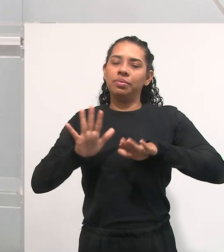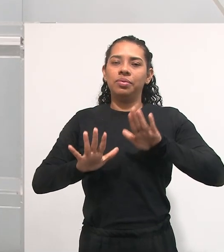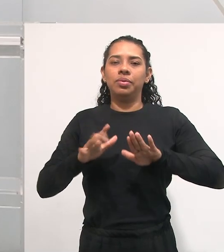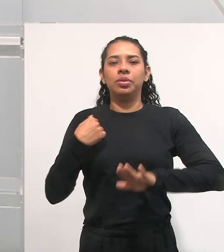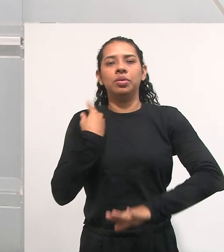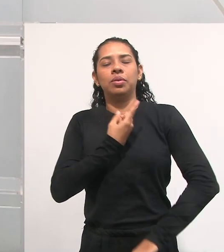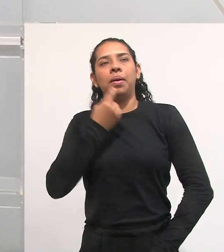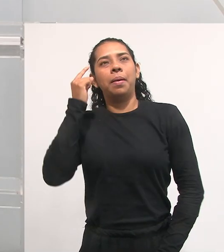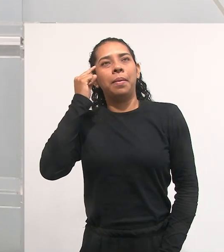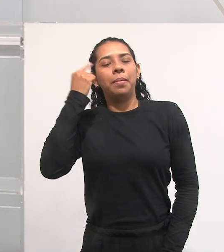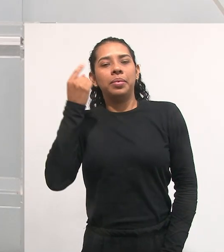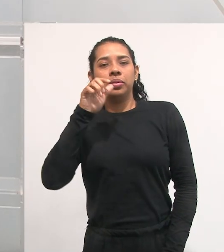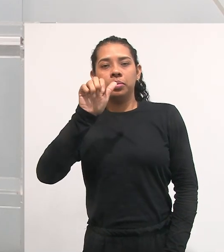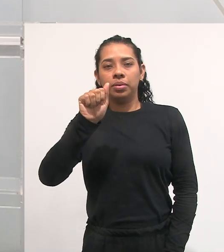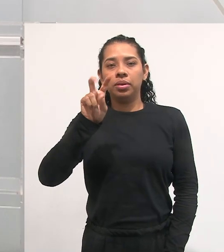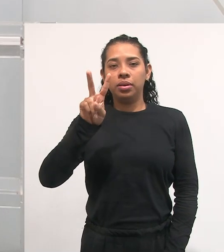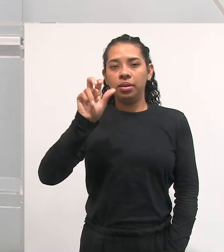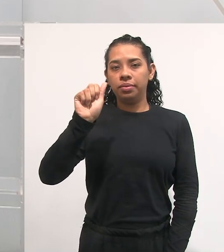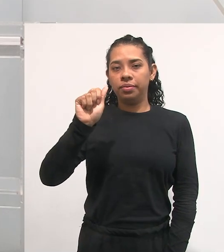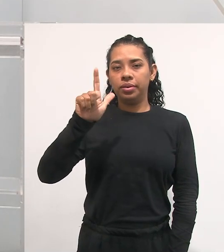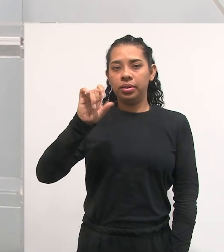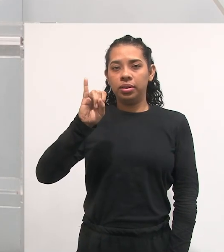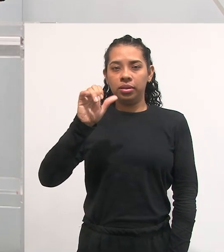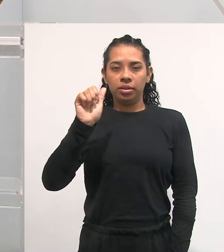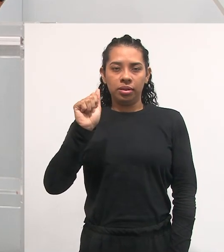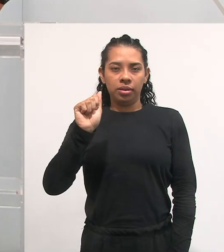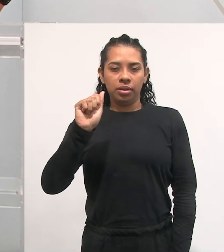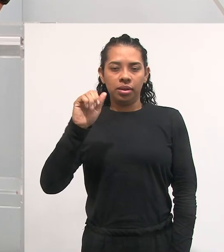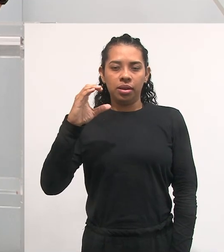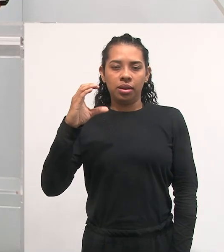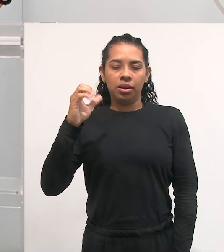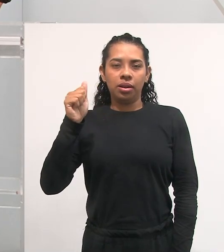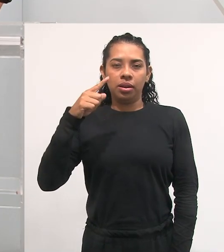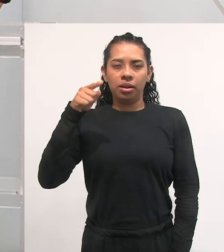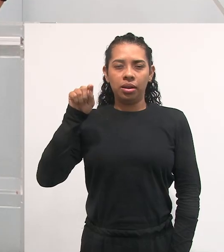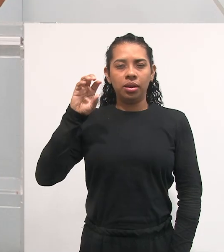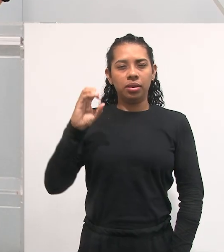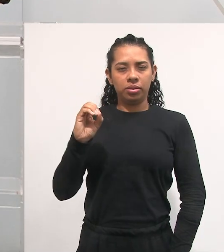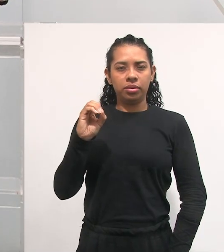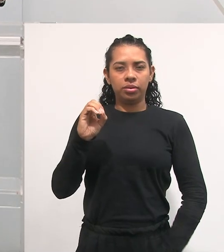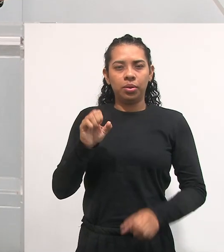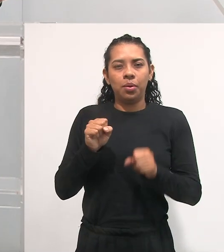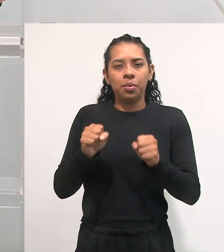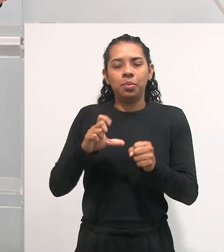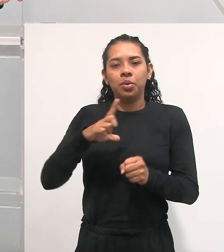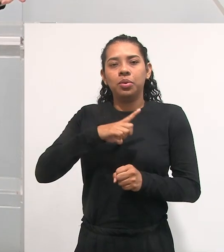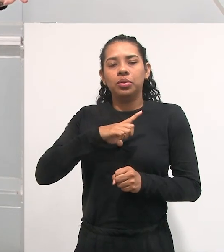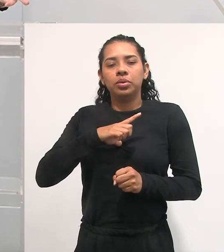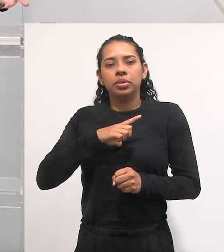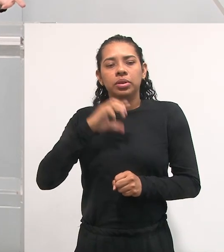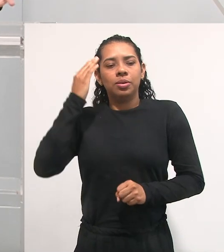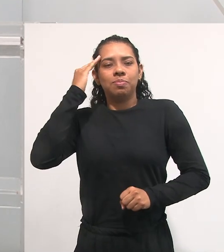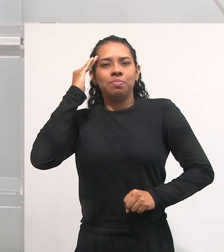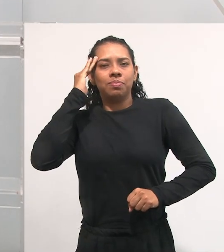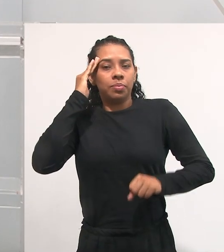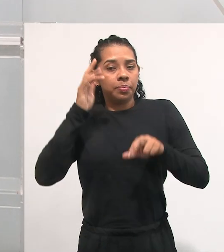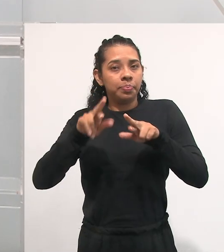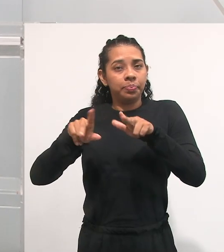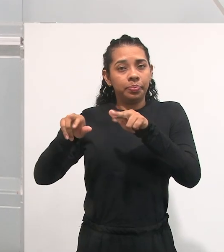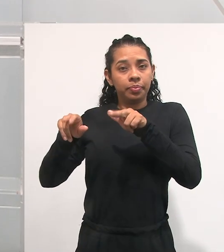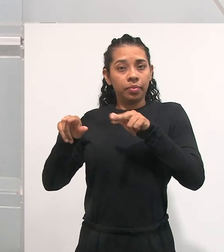avaliação, há talvez uma interpretação equivocada sobre o conceito.